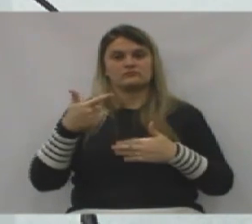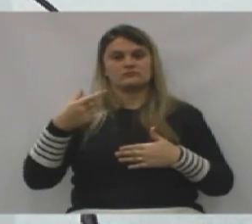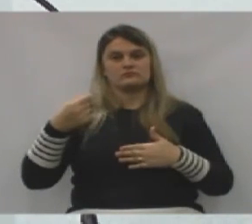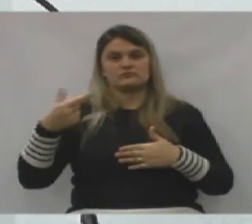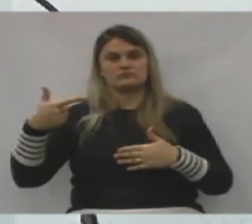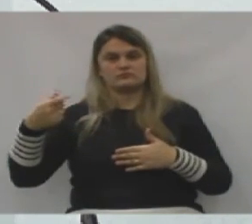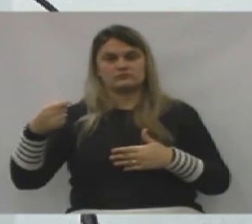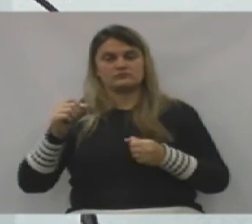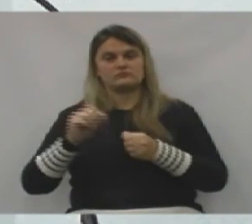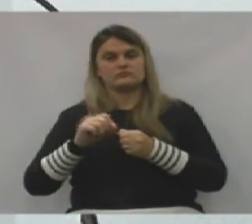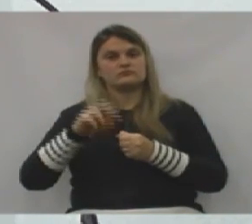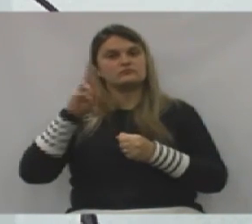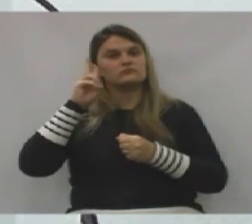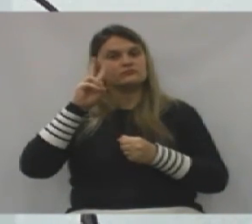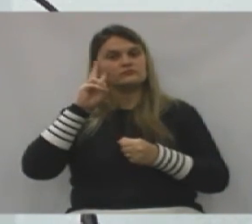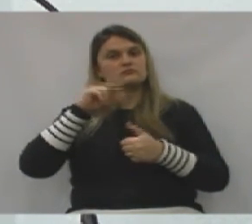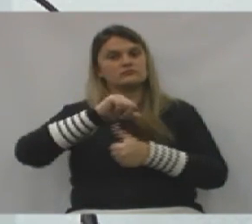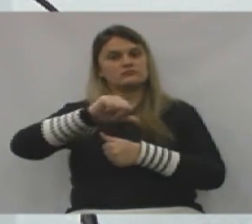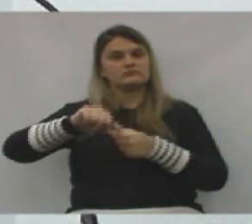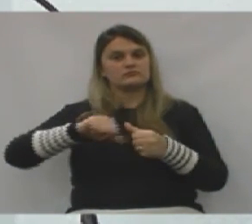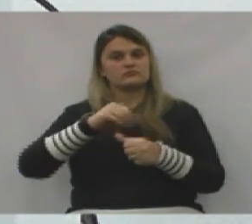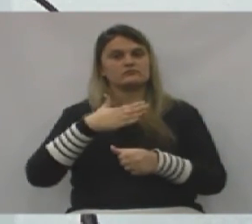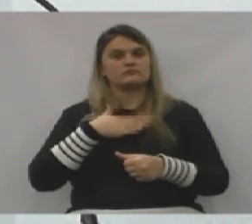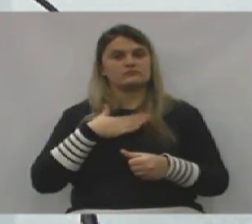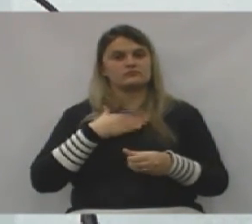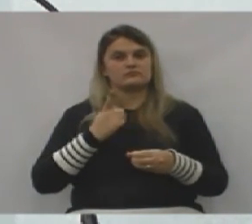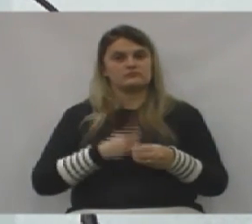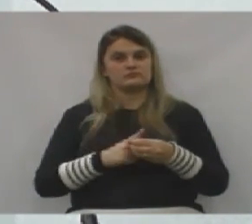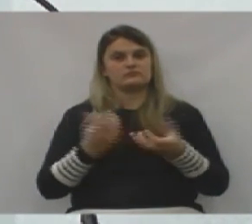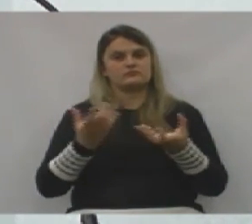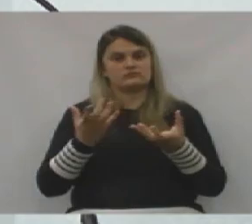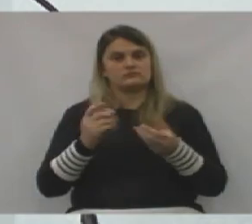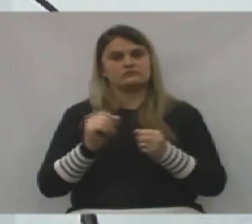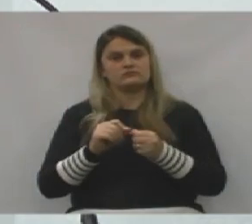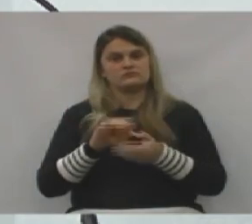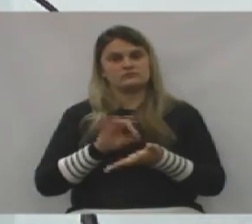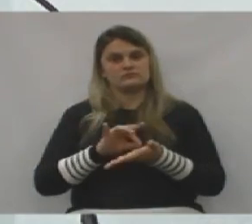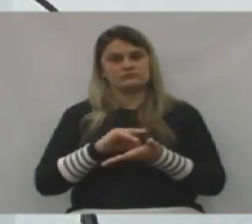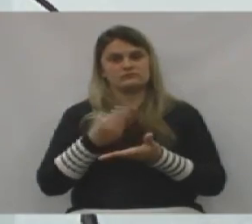fazendo história e mudando a minha cidade. Quero que todos façam o mesmo. Obrigado.